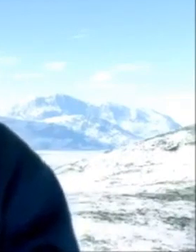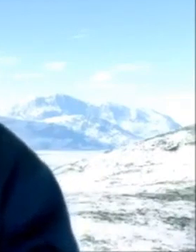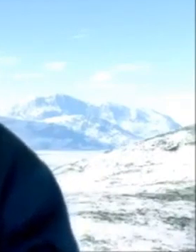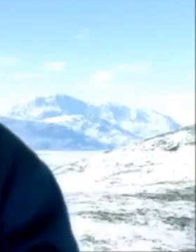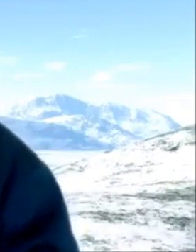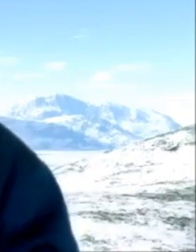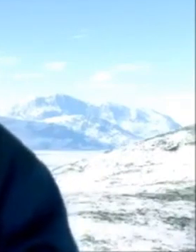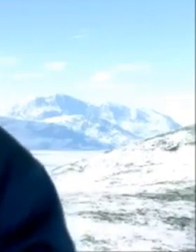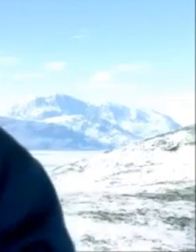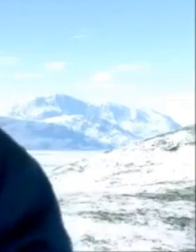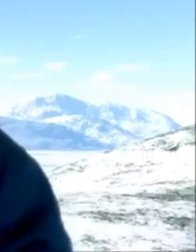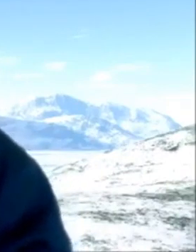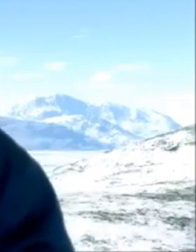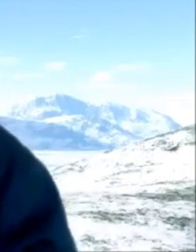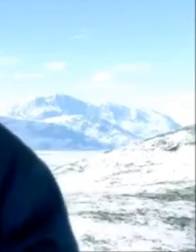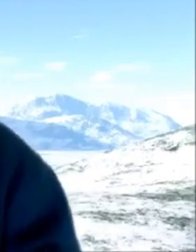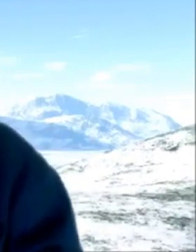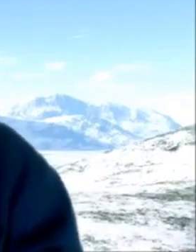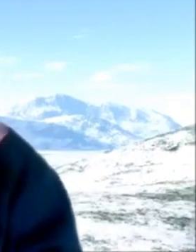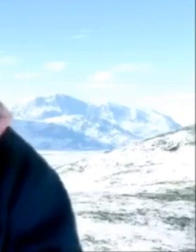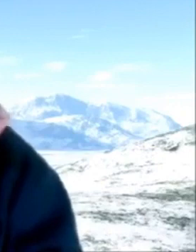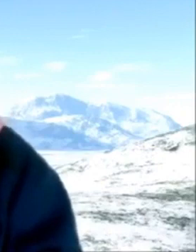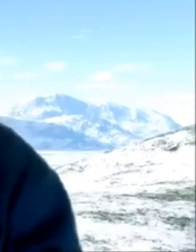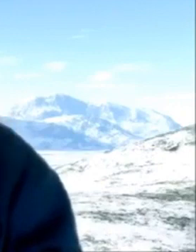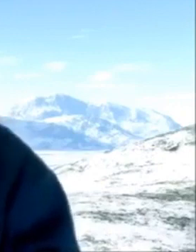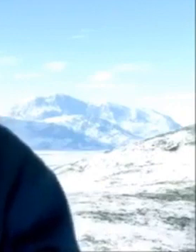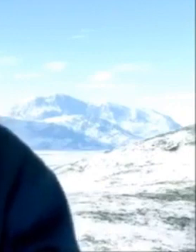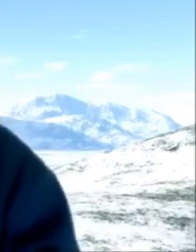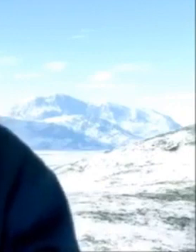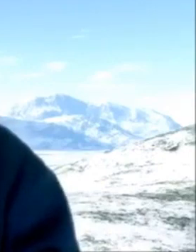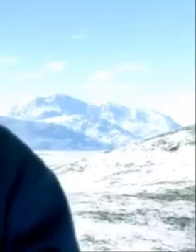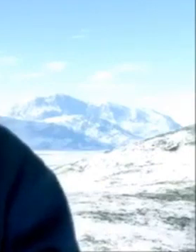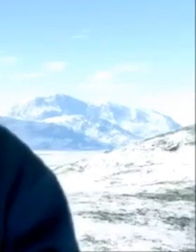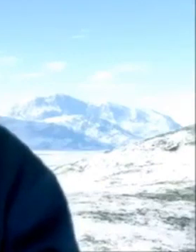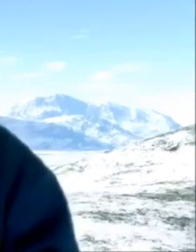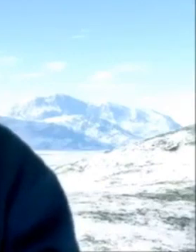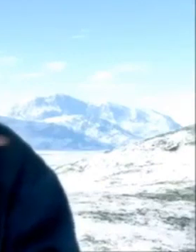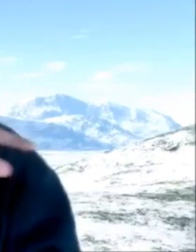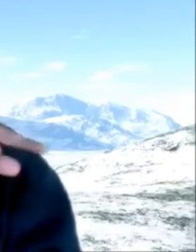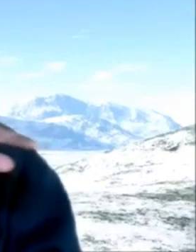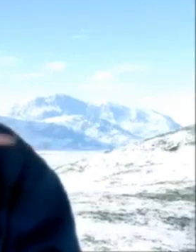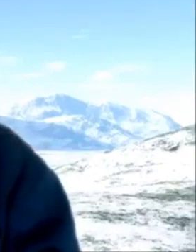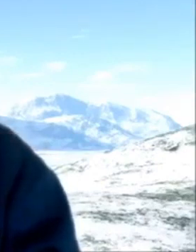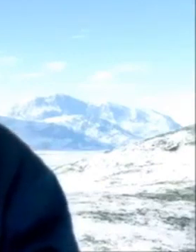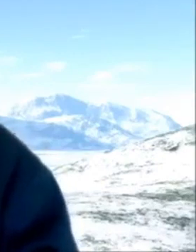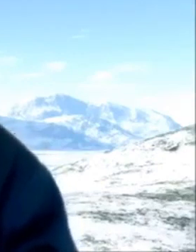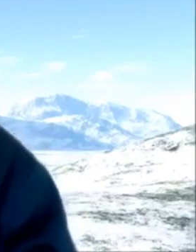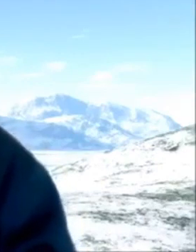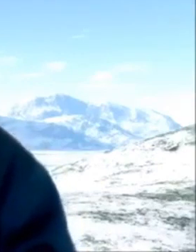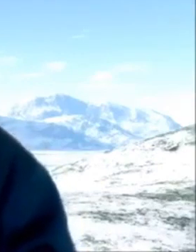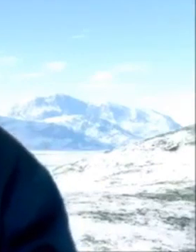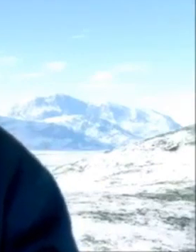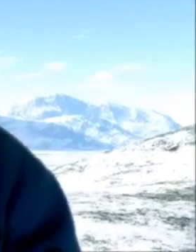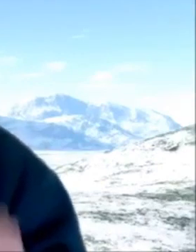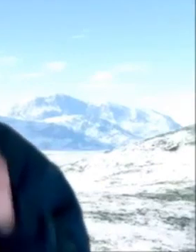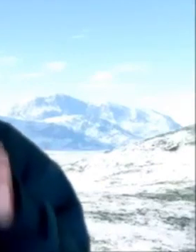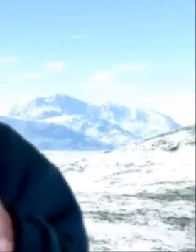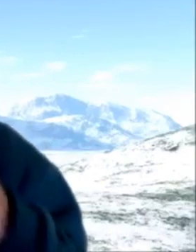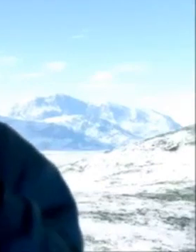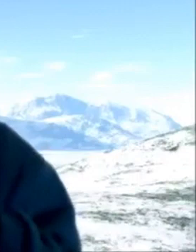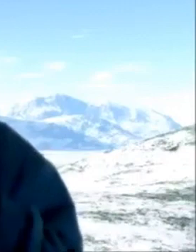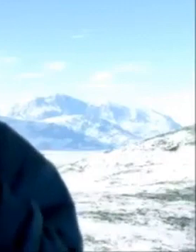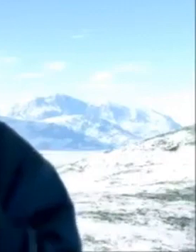isquinhos para preencher por cima não você substitui os isquinhos ou seja a parte que está grifado